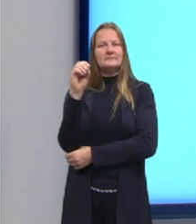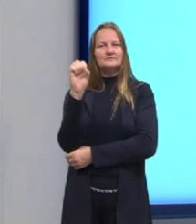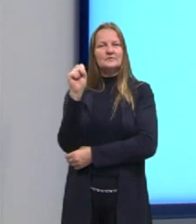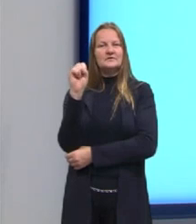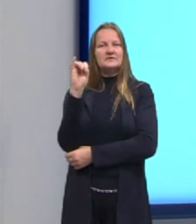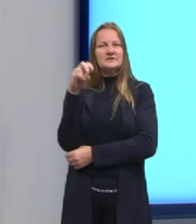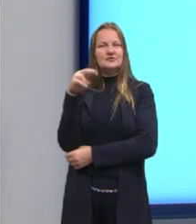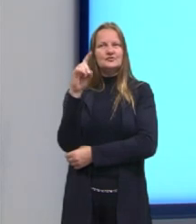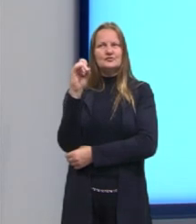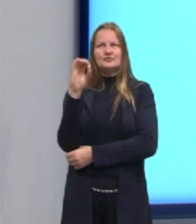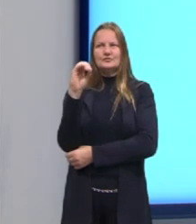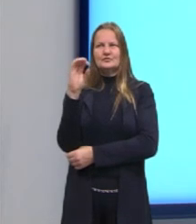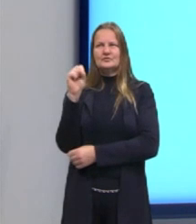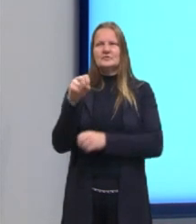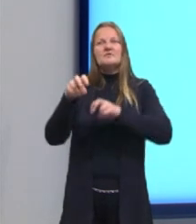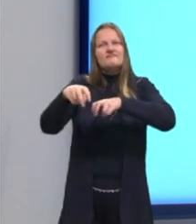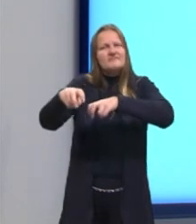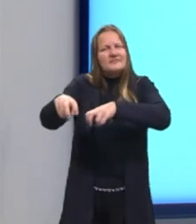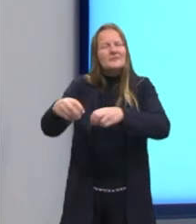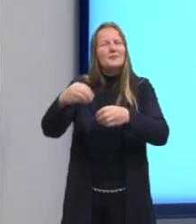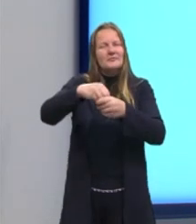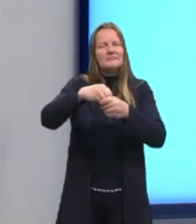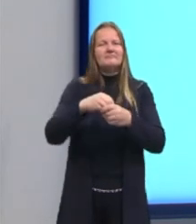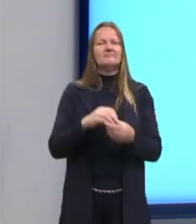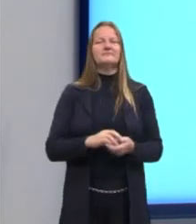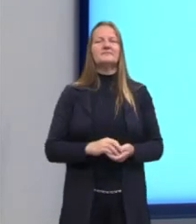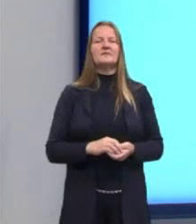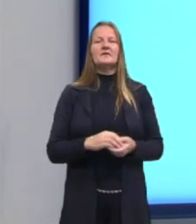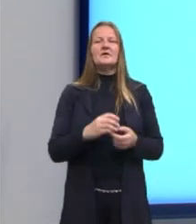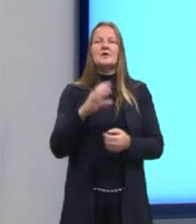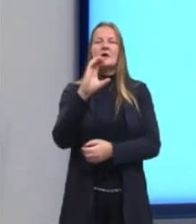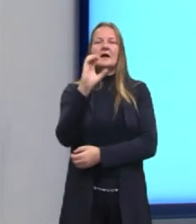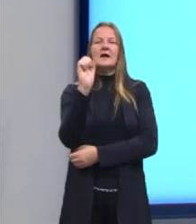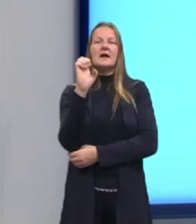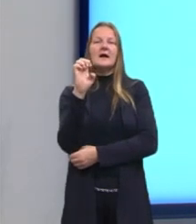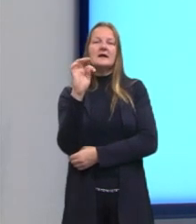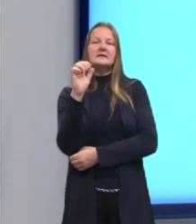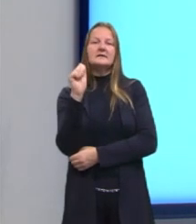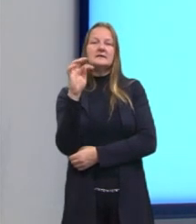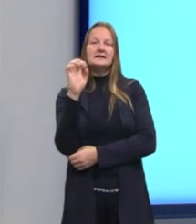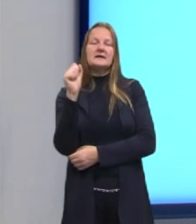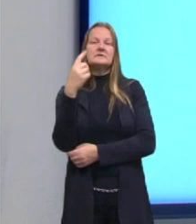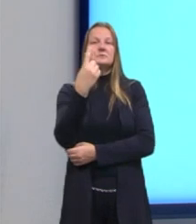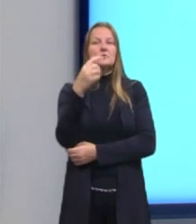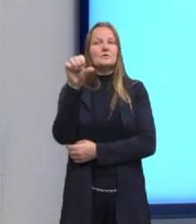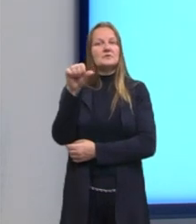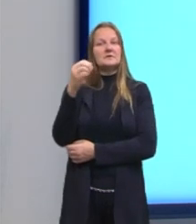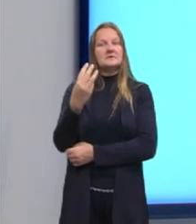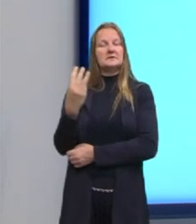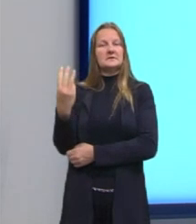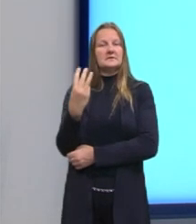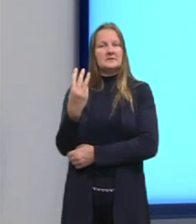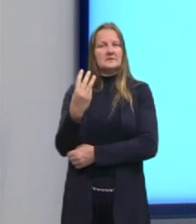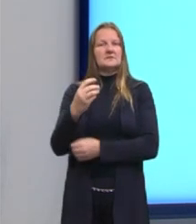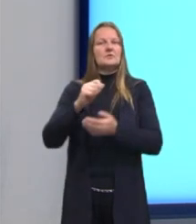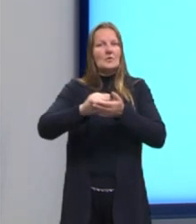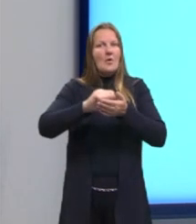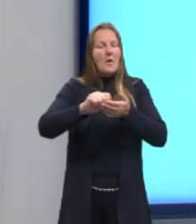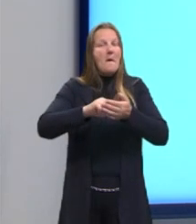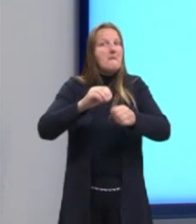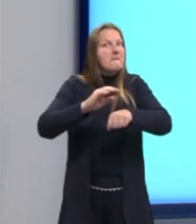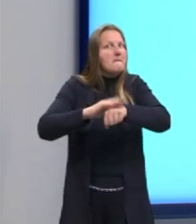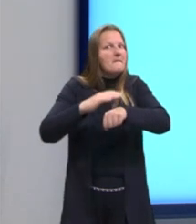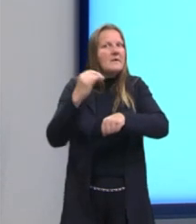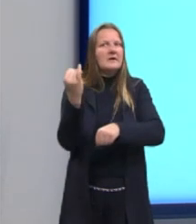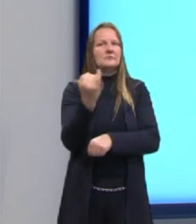A sua estreia na literatura ocorre com a publicação de Caetés, no ano de 1933. Ele é um dos principais romancistas